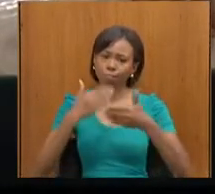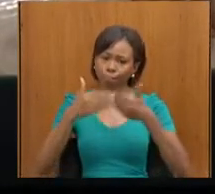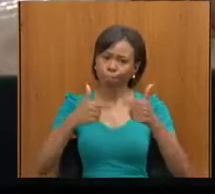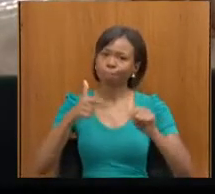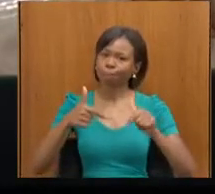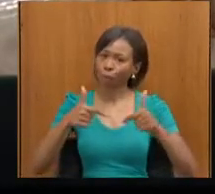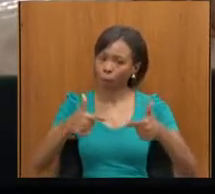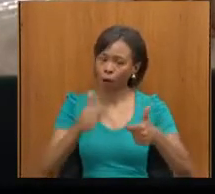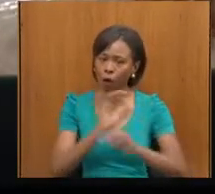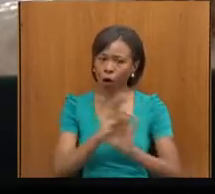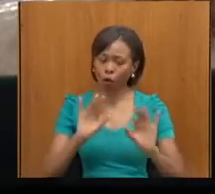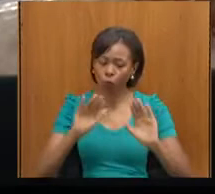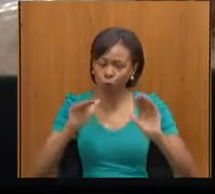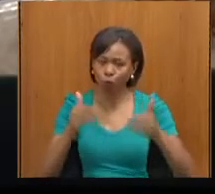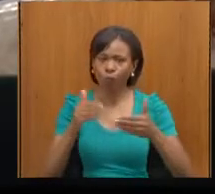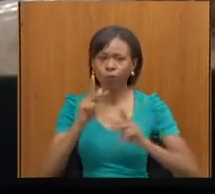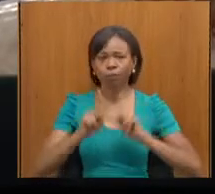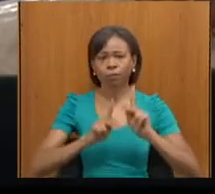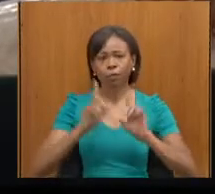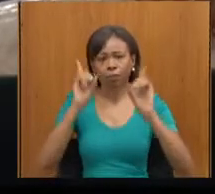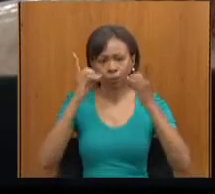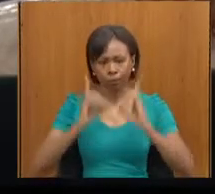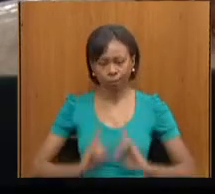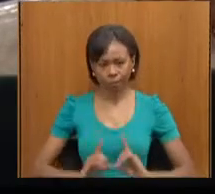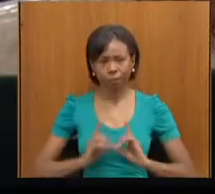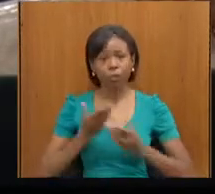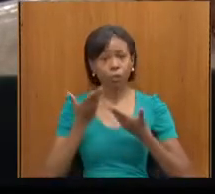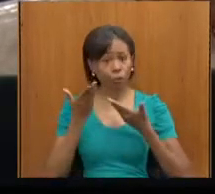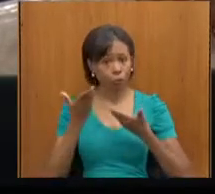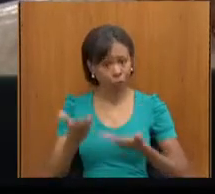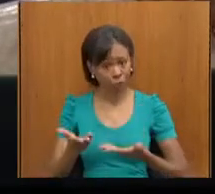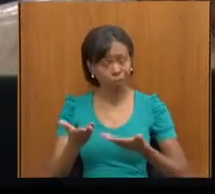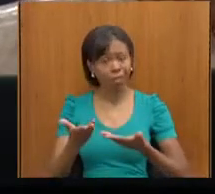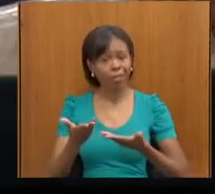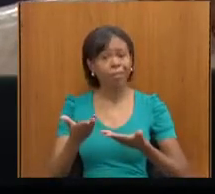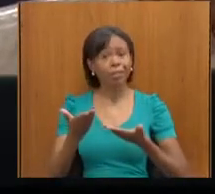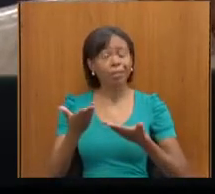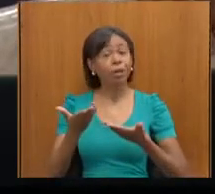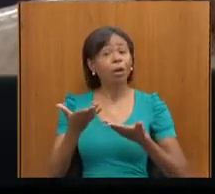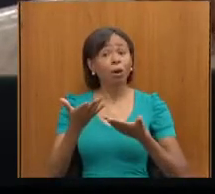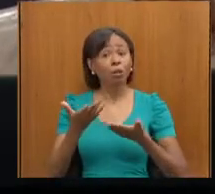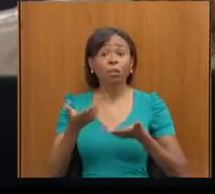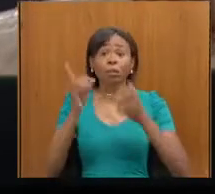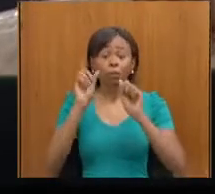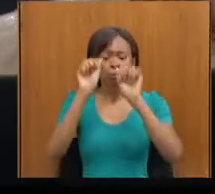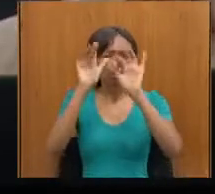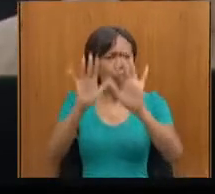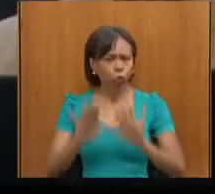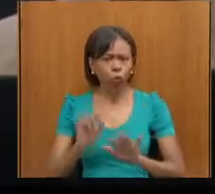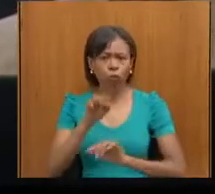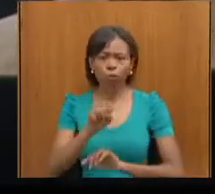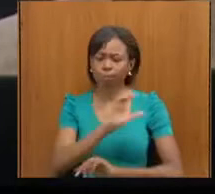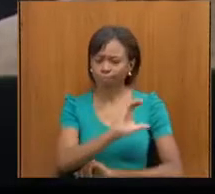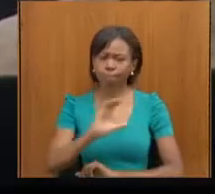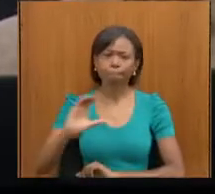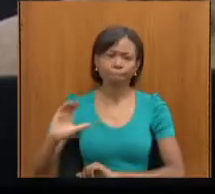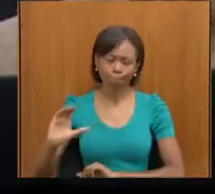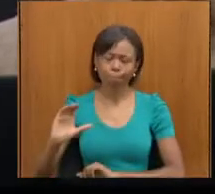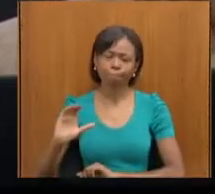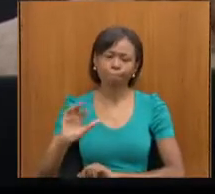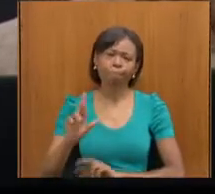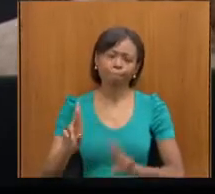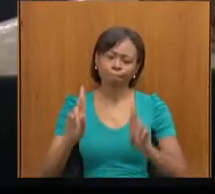prol da pessoa com deficiência. Então, que você seja muito iluminado à frente dessa coordenadoria. E eu tenho certeza